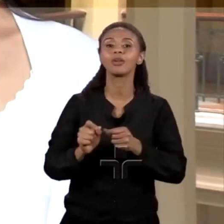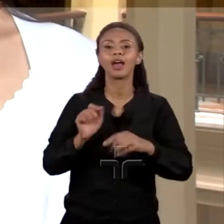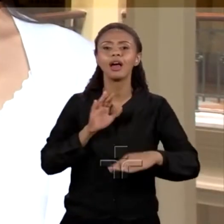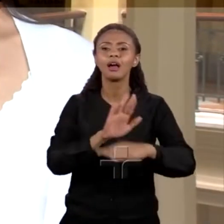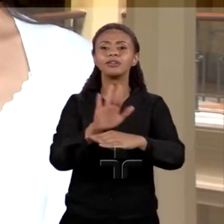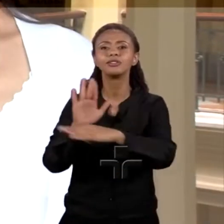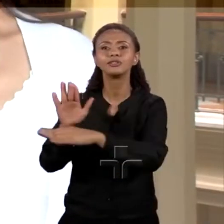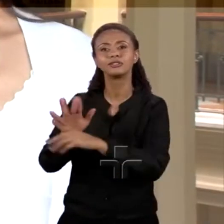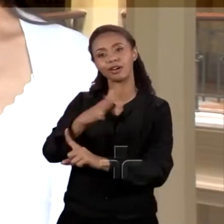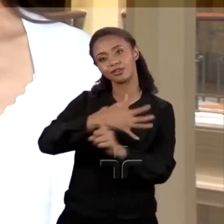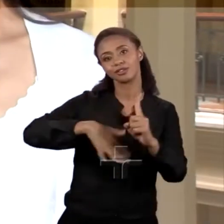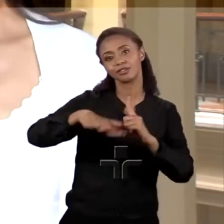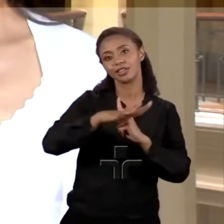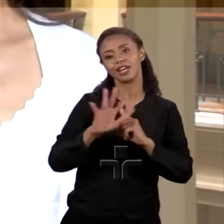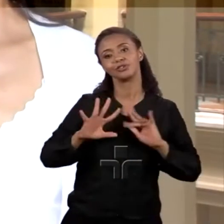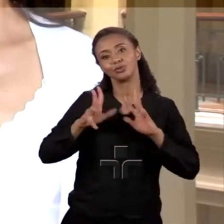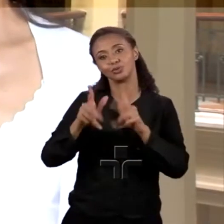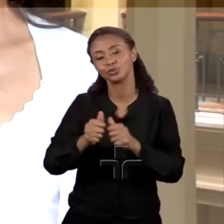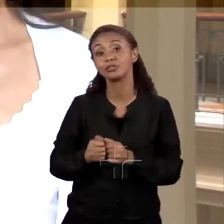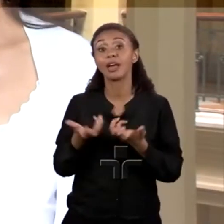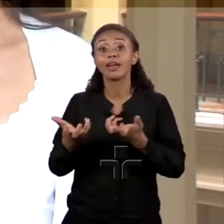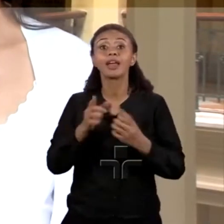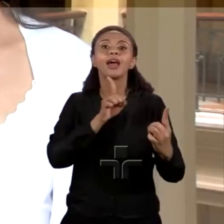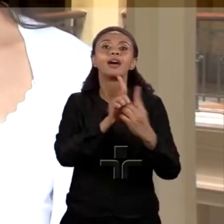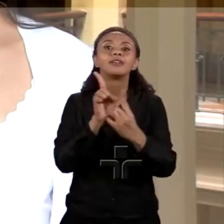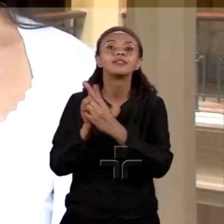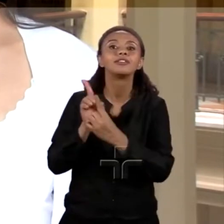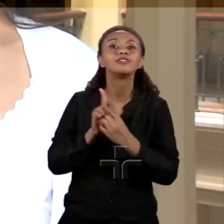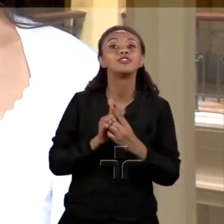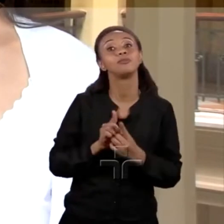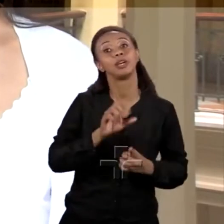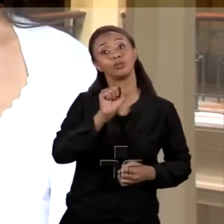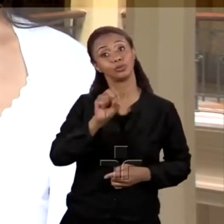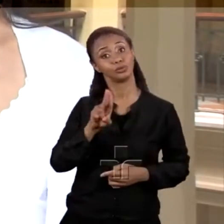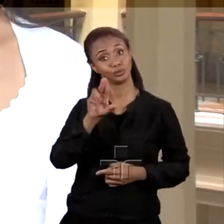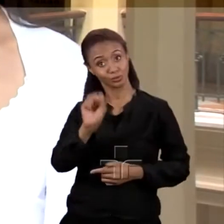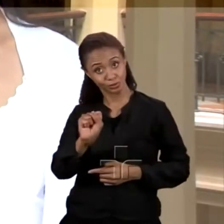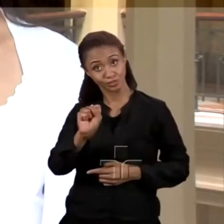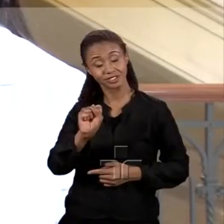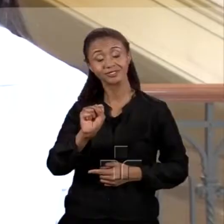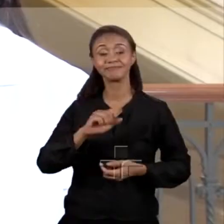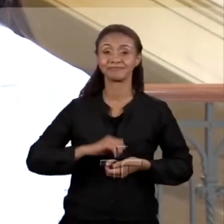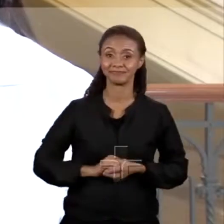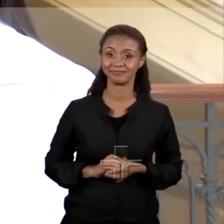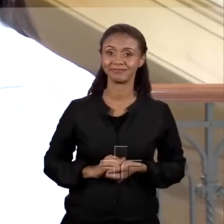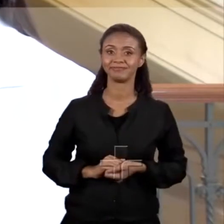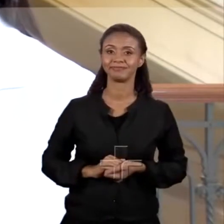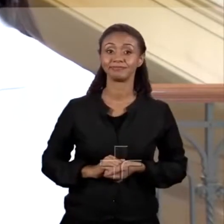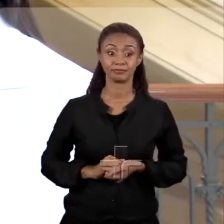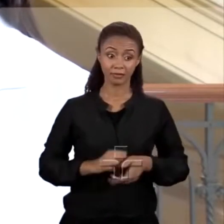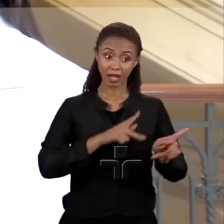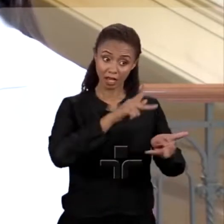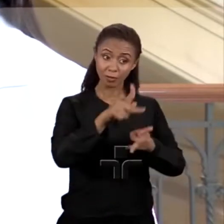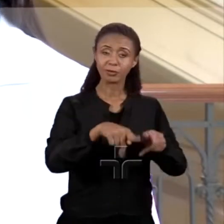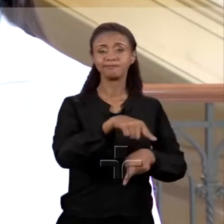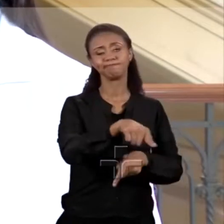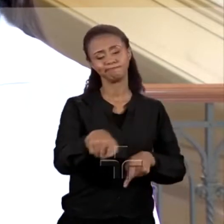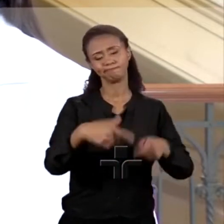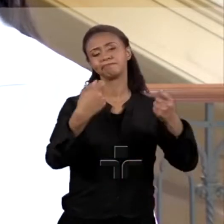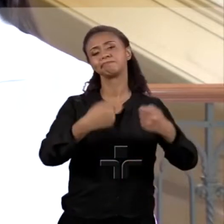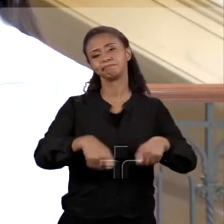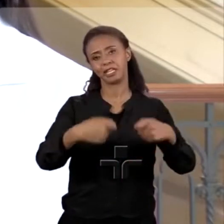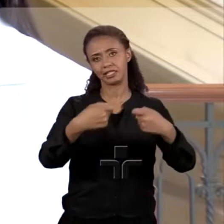oportunidades que teve. Ela quer atender pacientes do Sistema Único de Saúde, o SUS. A população carece também